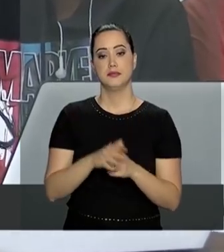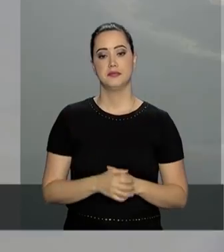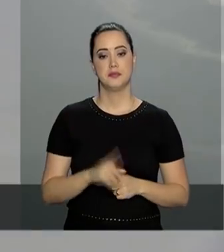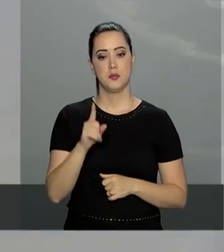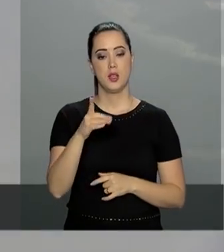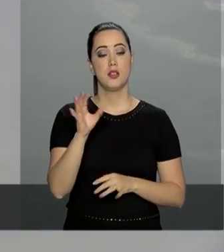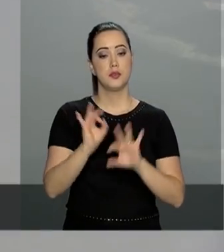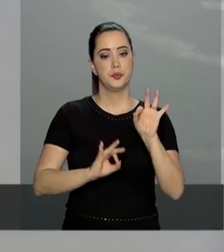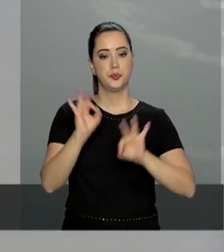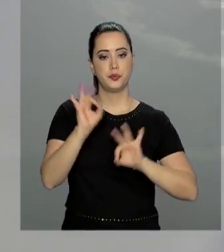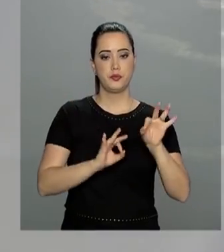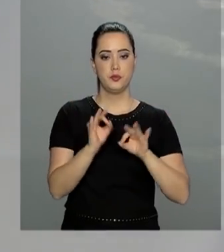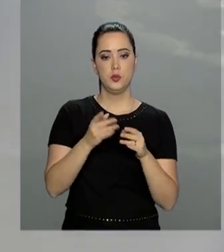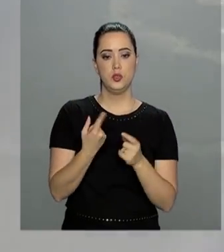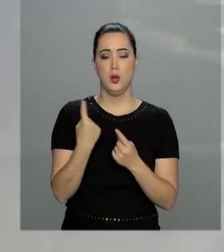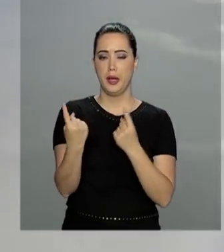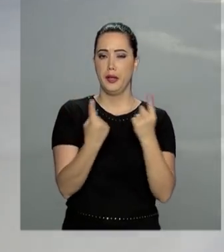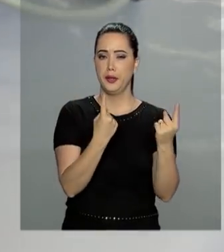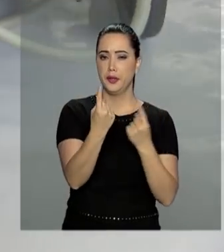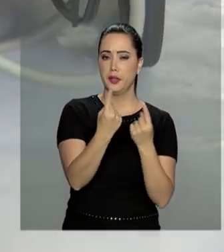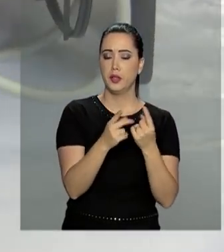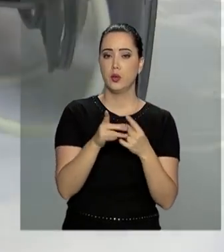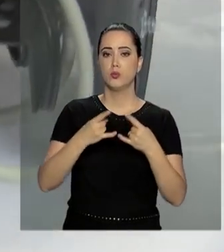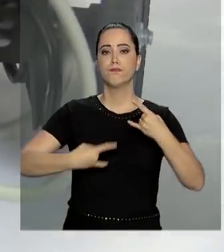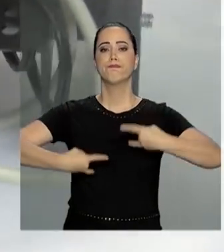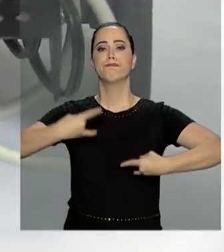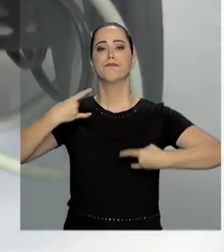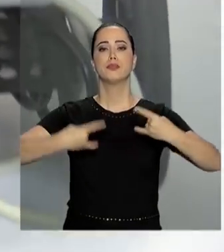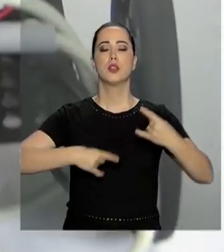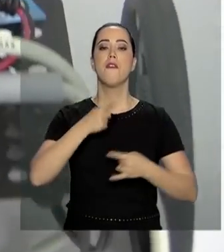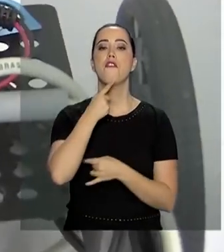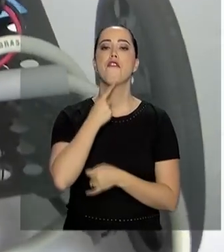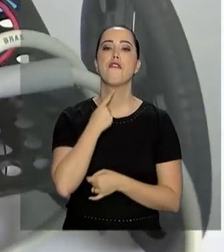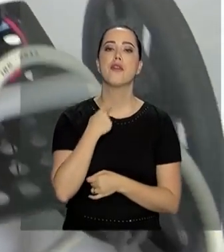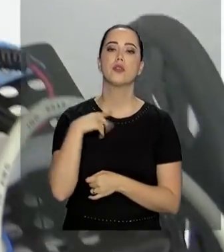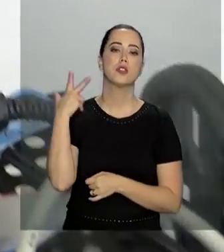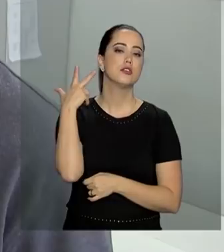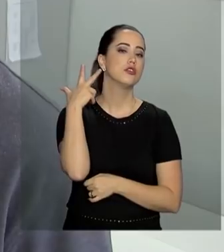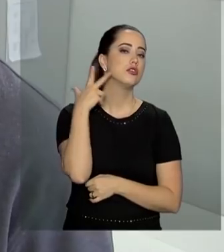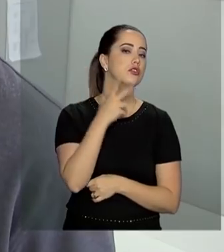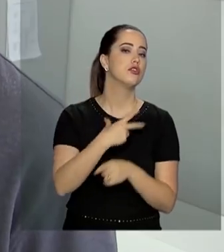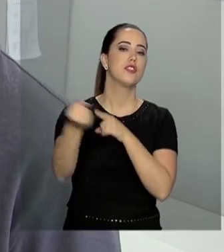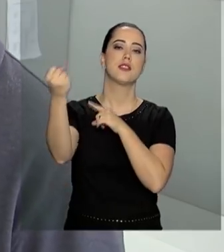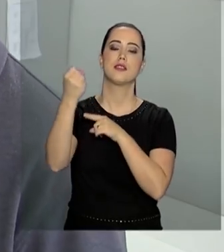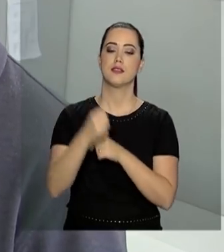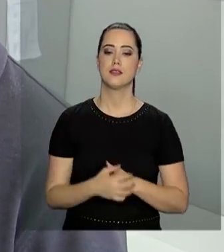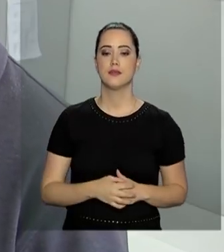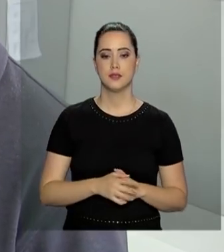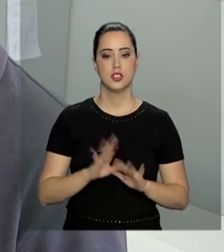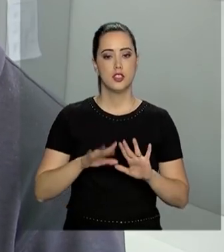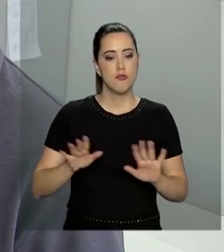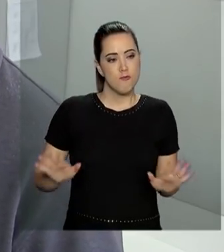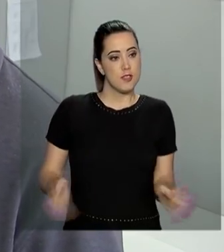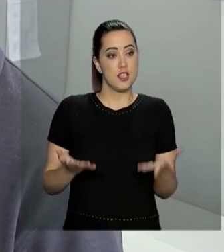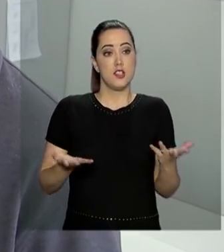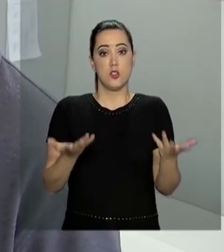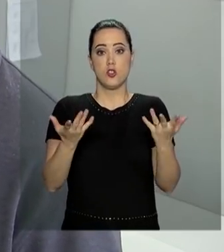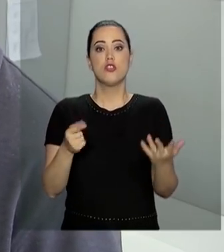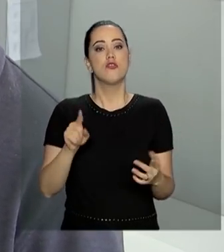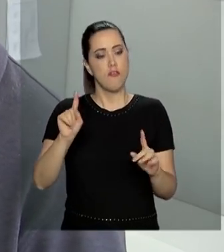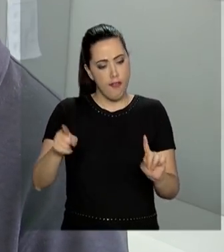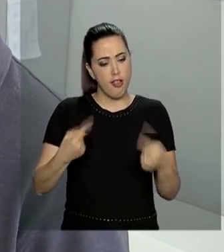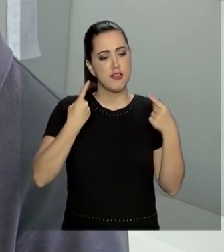Robótica e por trás de cada um desses robôs está a vontade de vencer. É um incentivo e um desafio, eles ficam